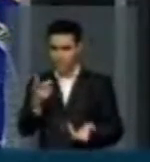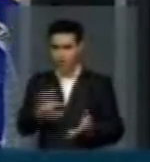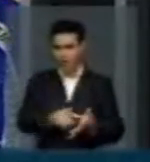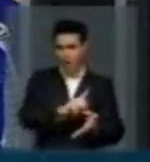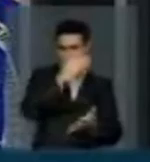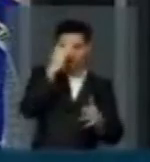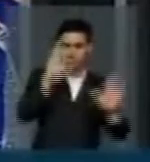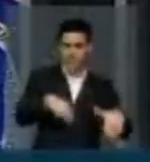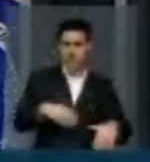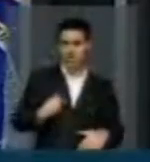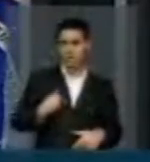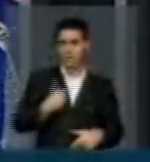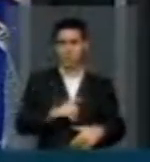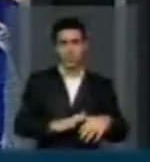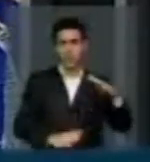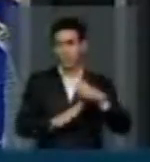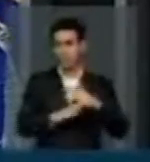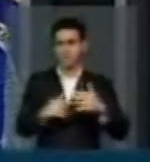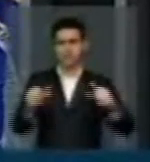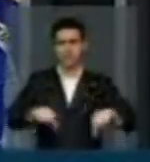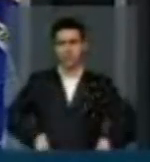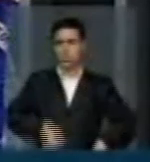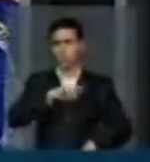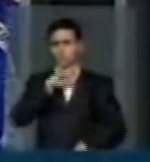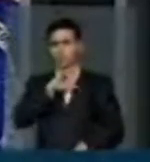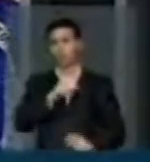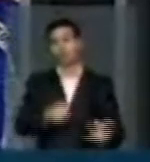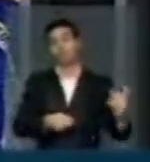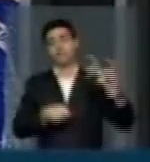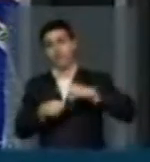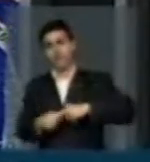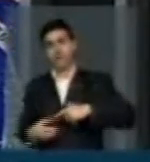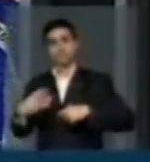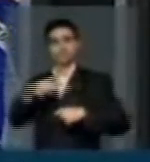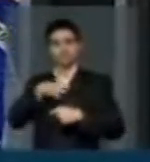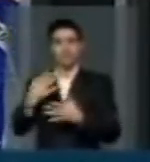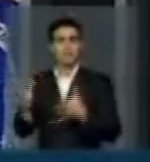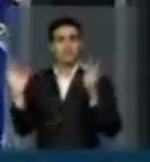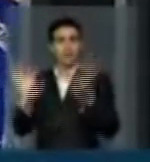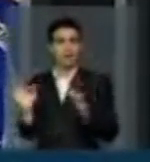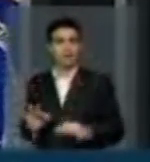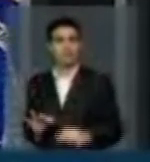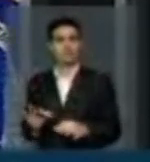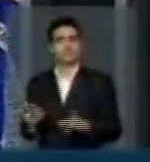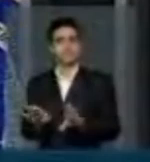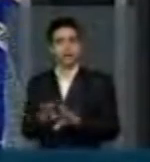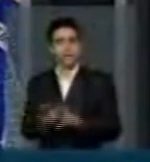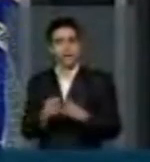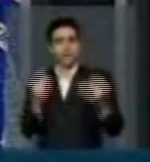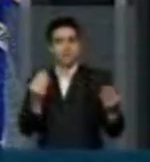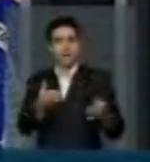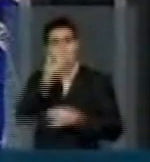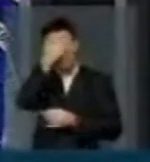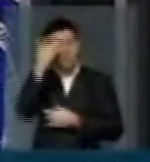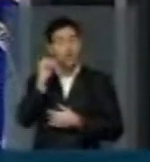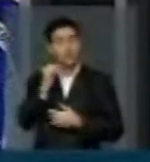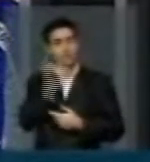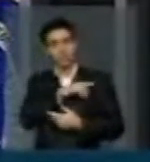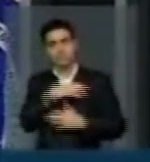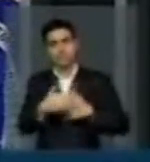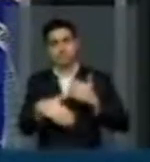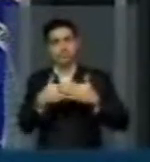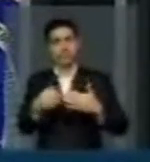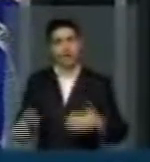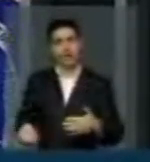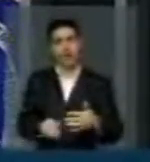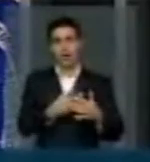vida sem limite, destruída, e trazer de volta a felicidade, e levar a pessoa a uma construção da sua